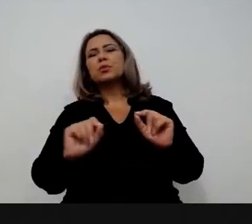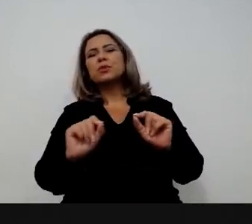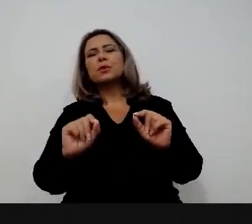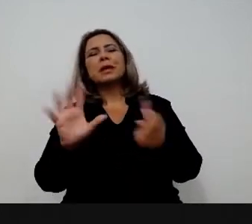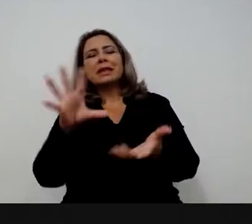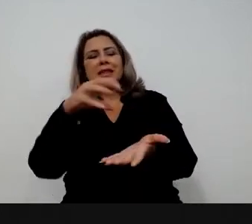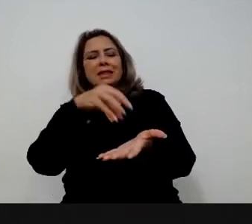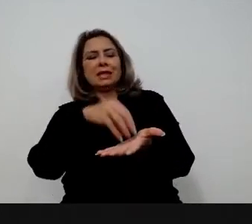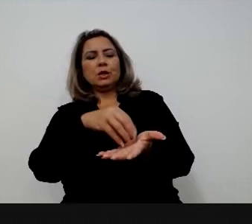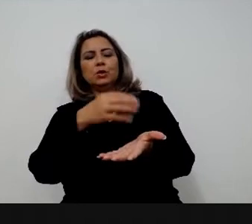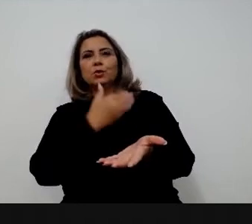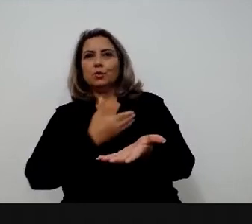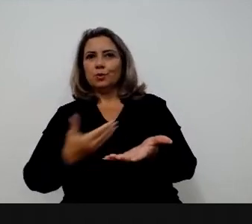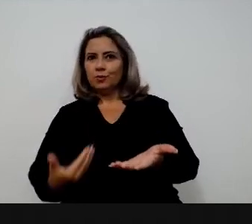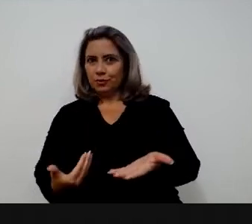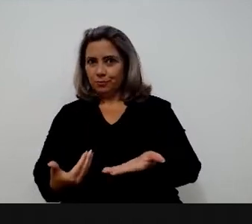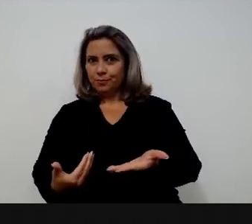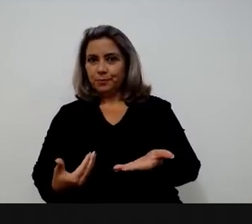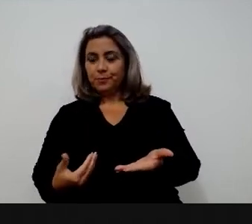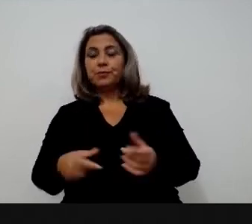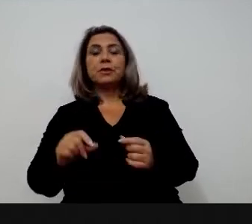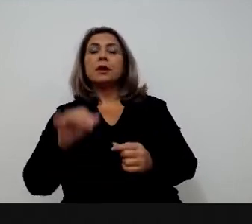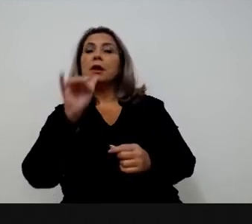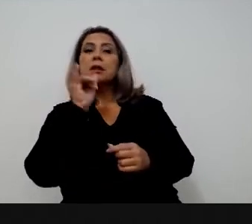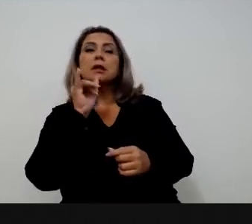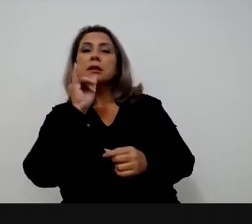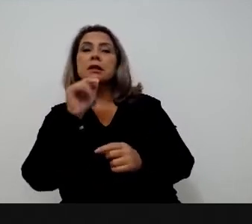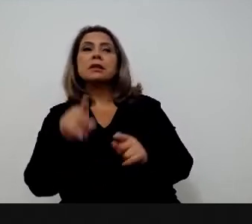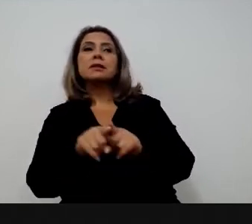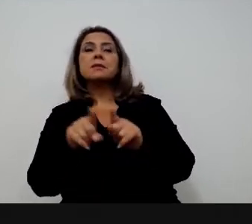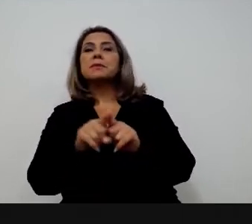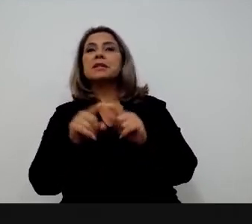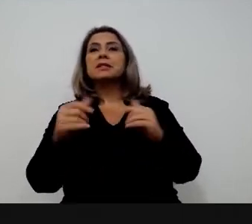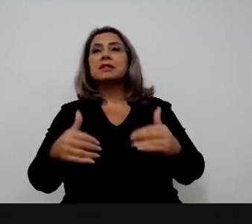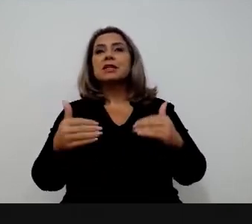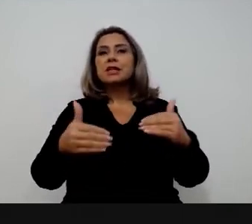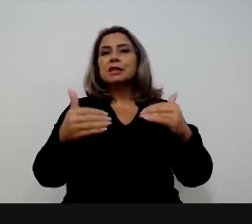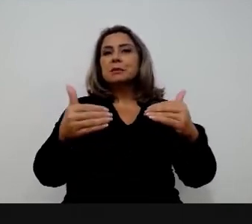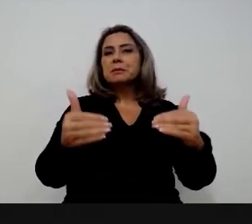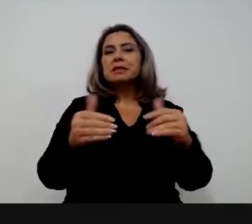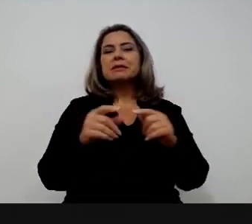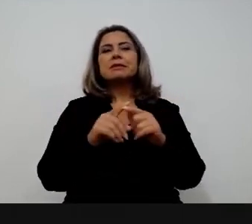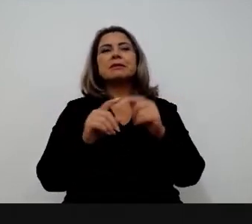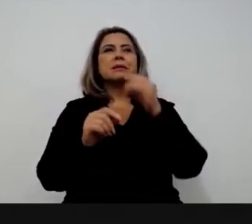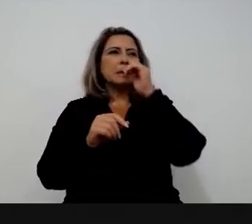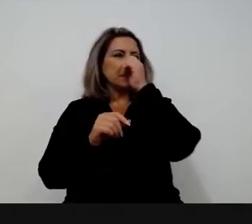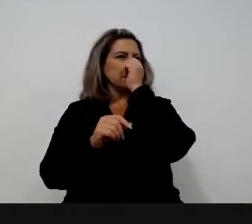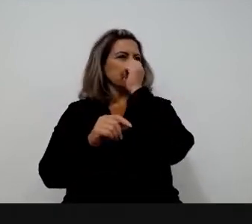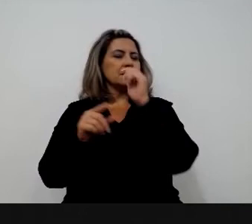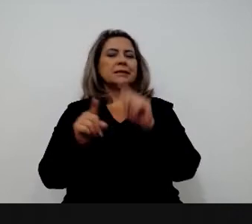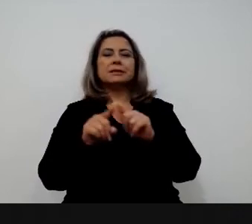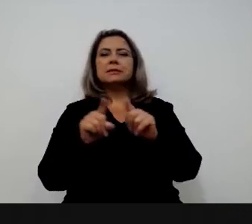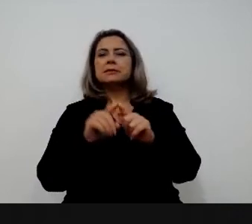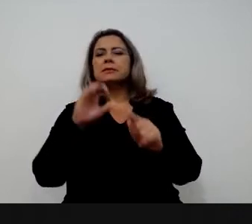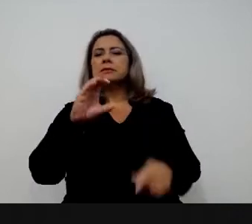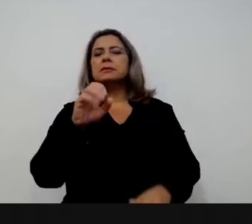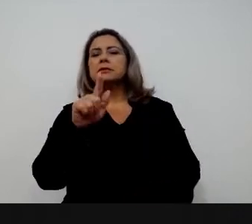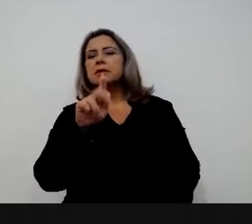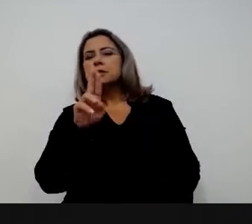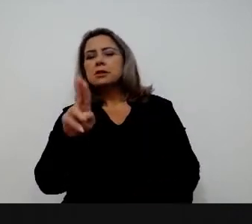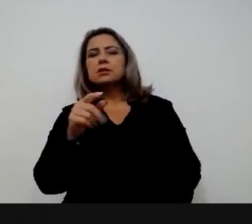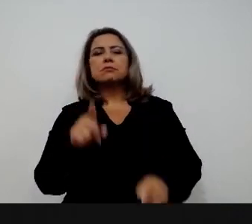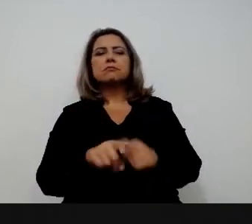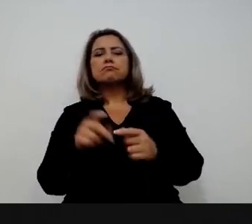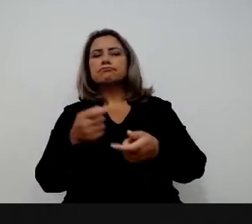seria um centro de governo que inclui ali, por exemplo, os ministérios palacianos, mas também a CGU, parte do Ministério da